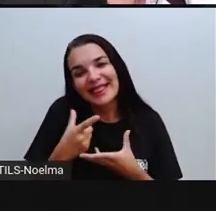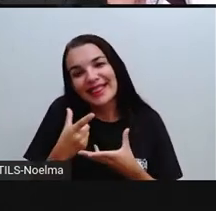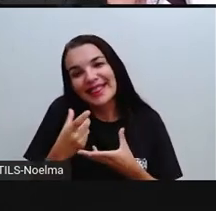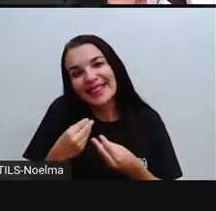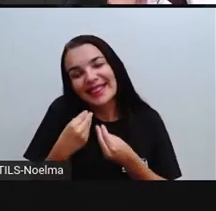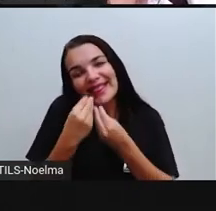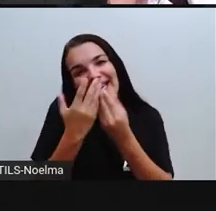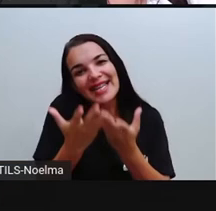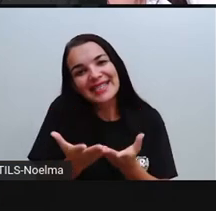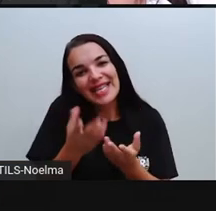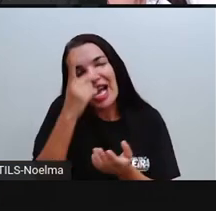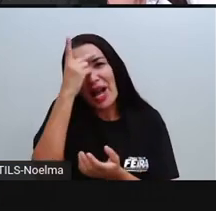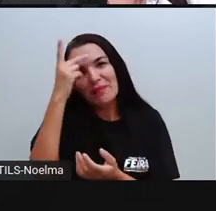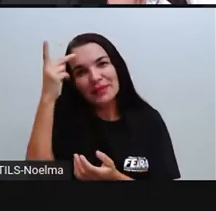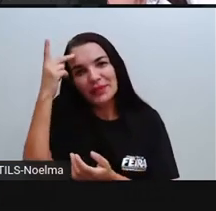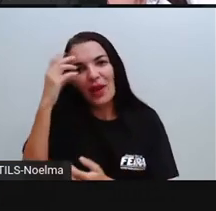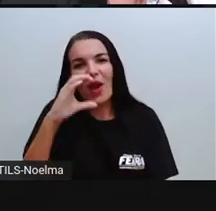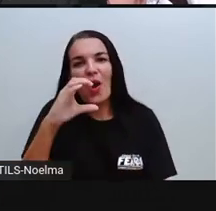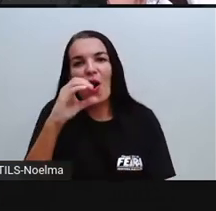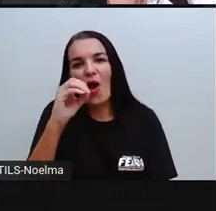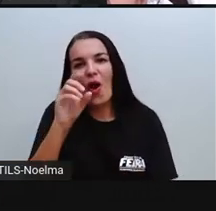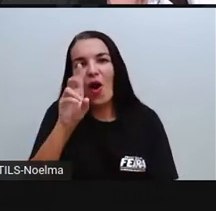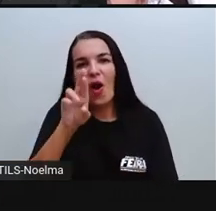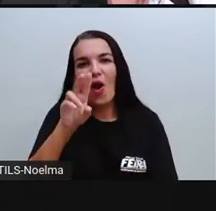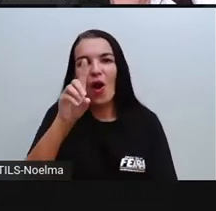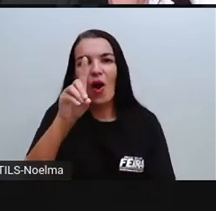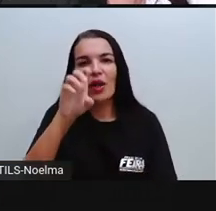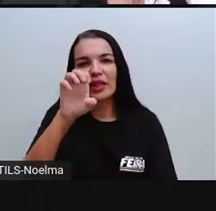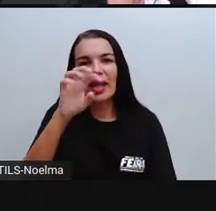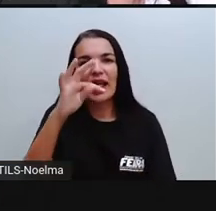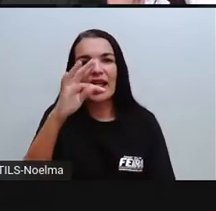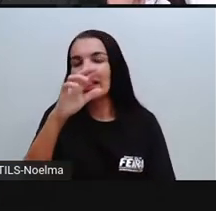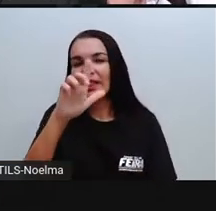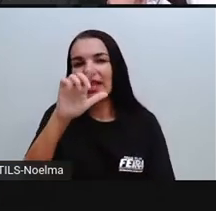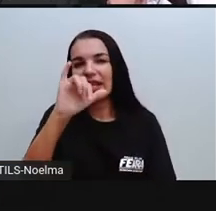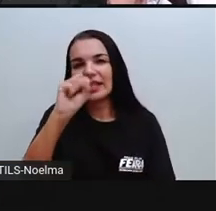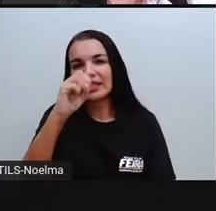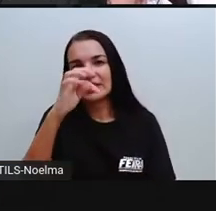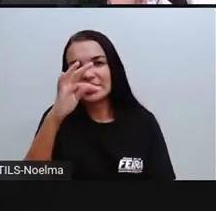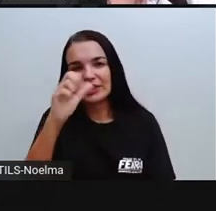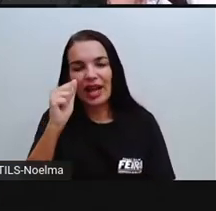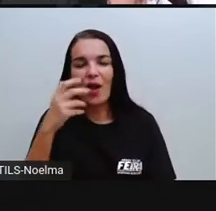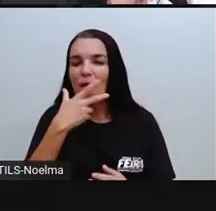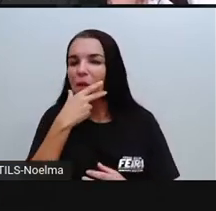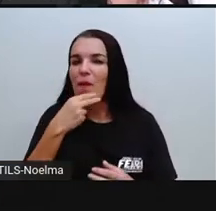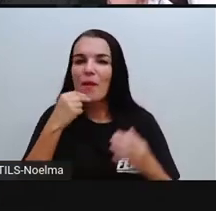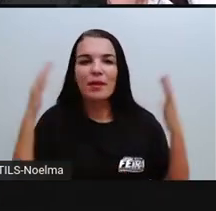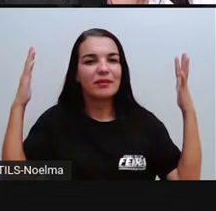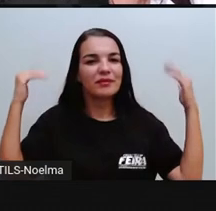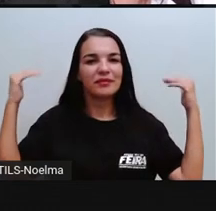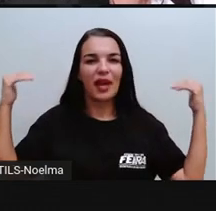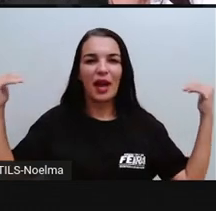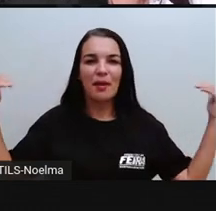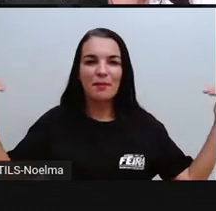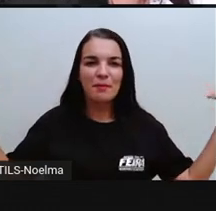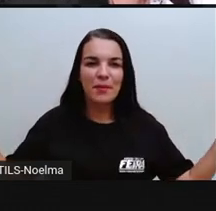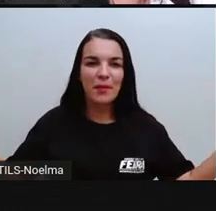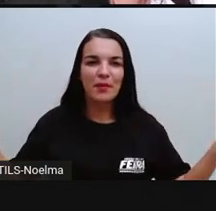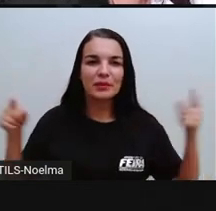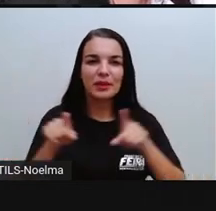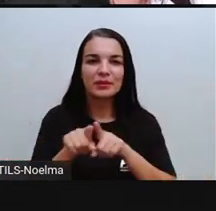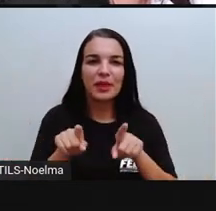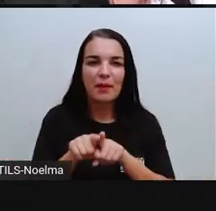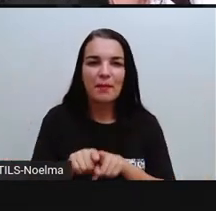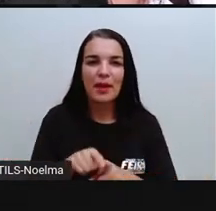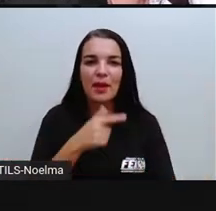esse cordelista, né? Que é tão famoso, né? E tão maravilhoso, que